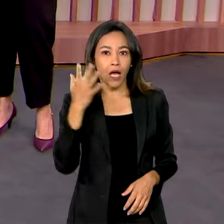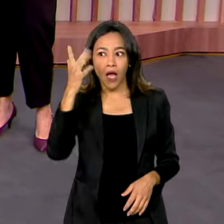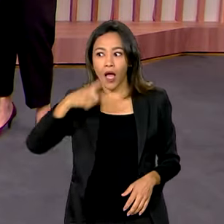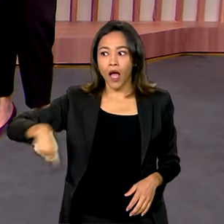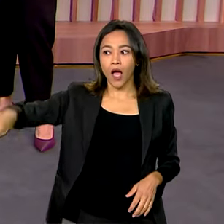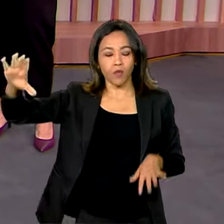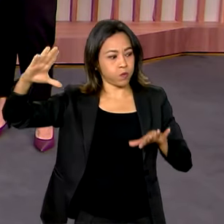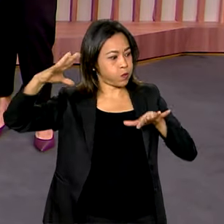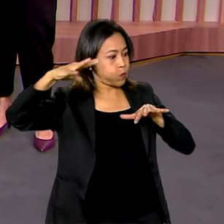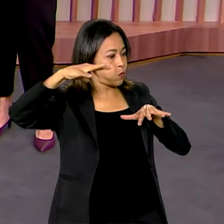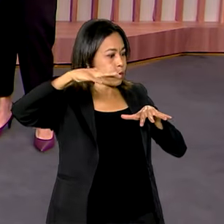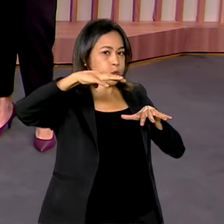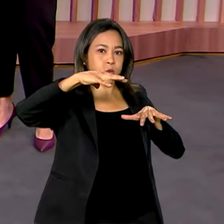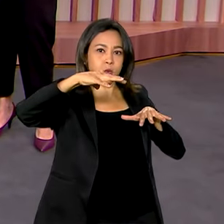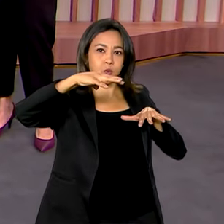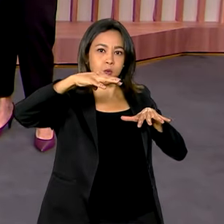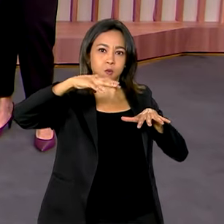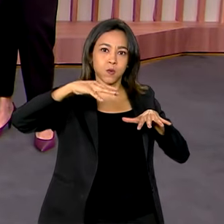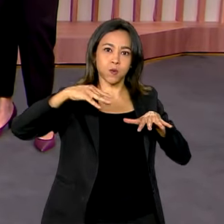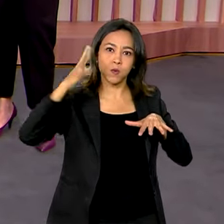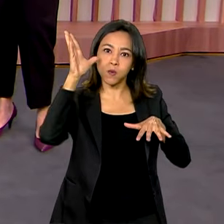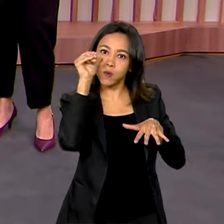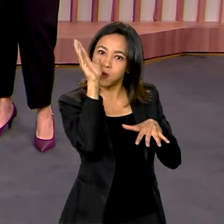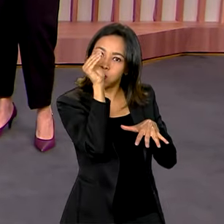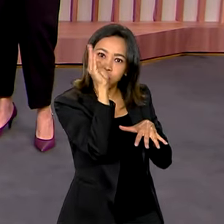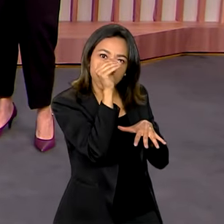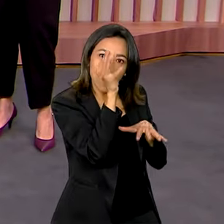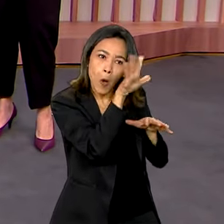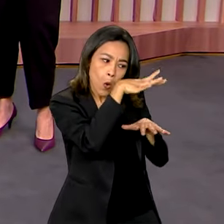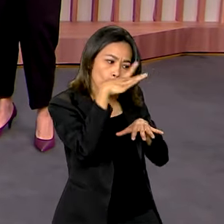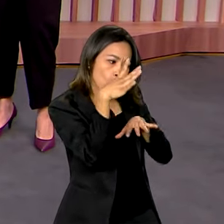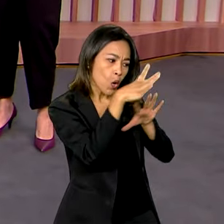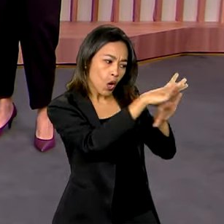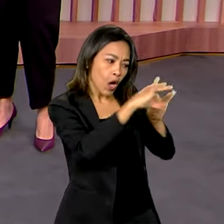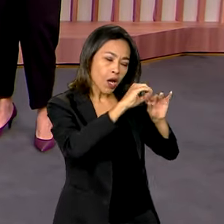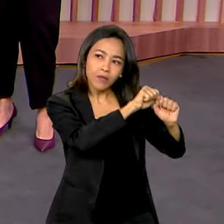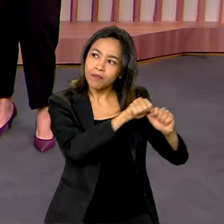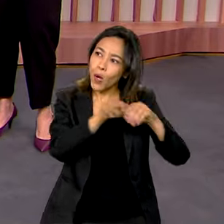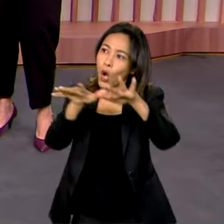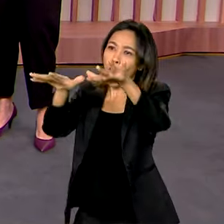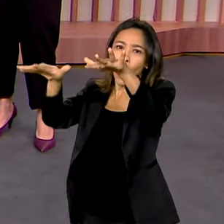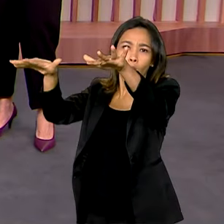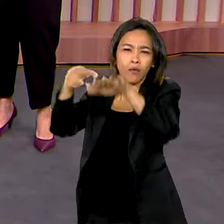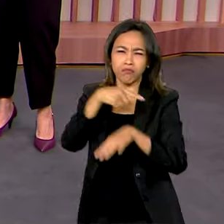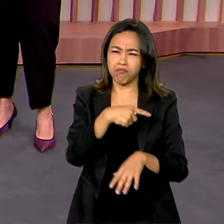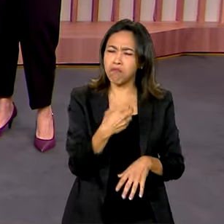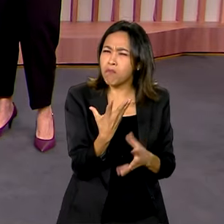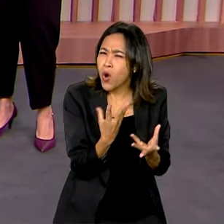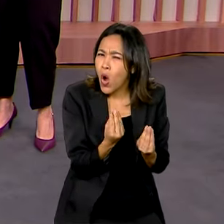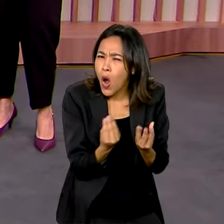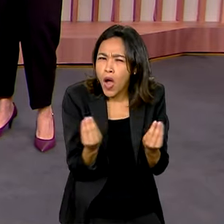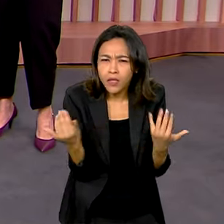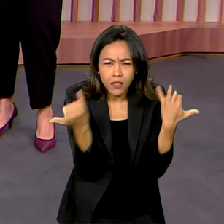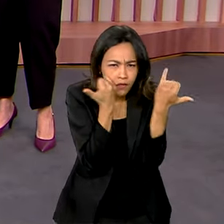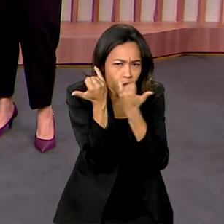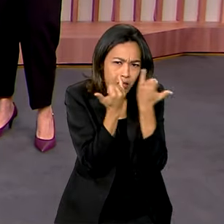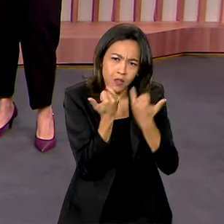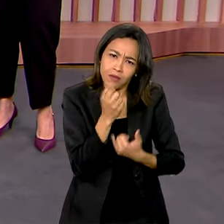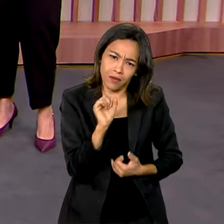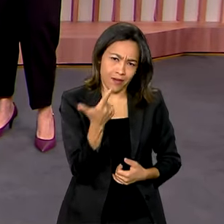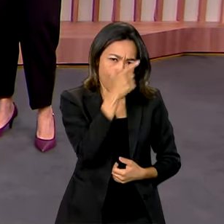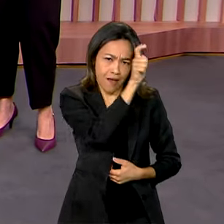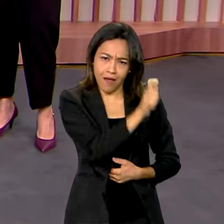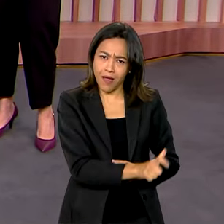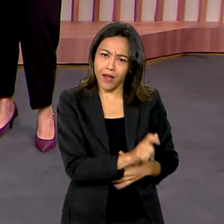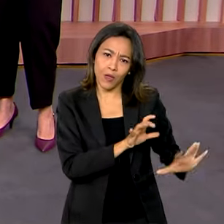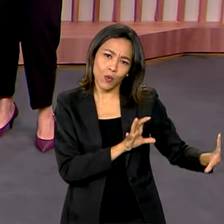As agências de notícia, ó, repercutindo o Bom Dia Ministra de hoje, muitas notícias. E a ministra, claro, ela faz parte